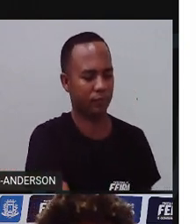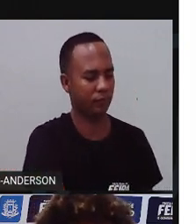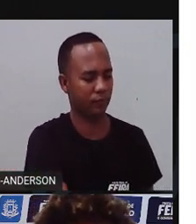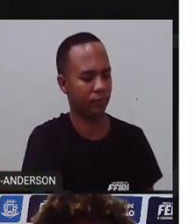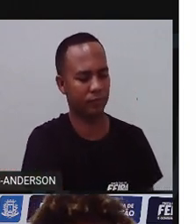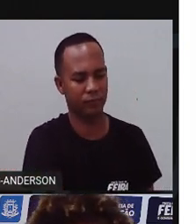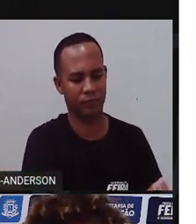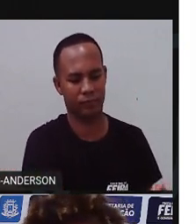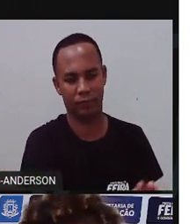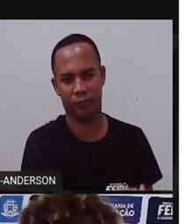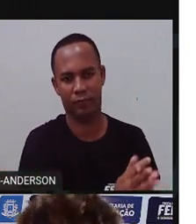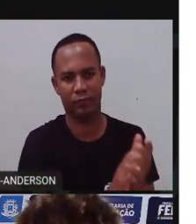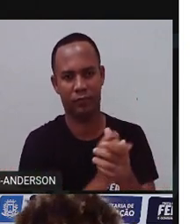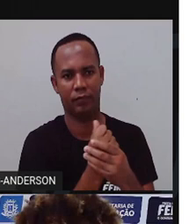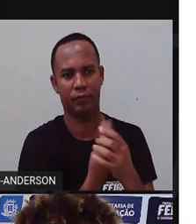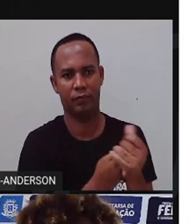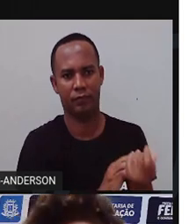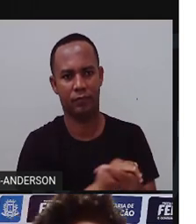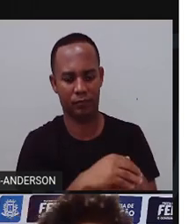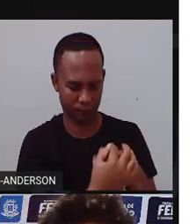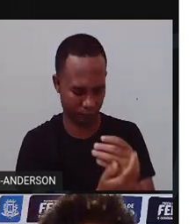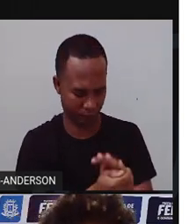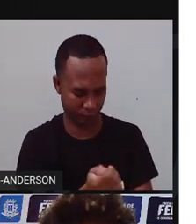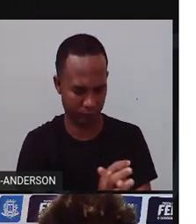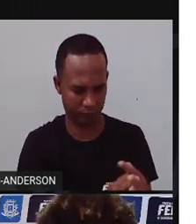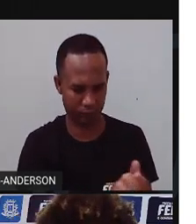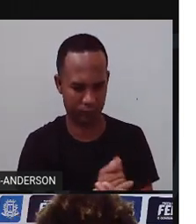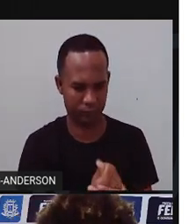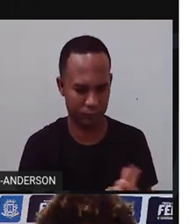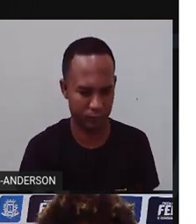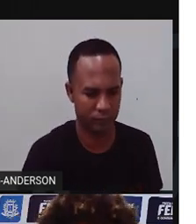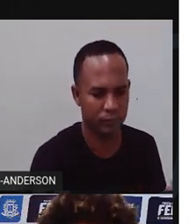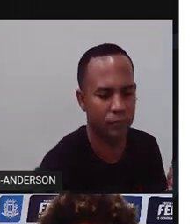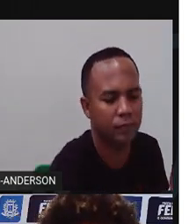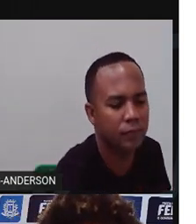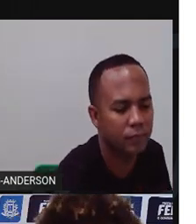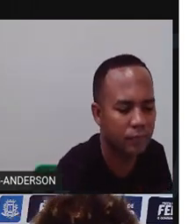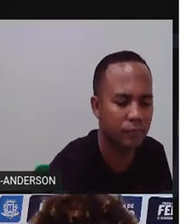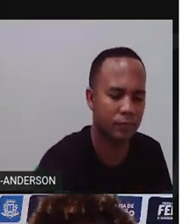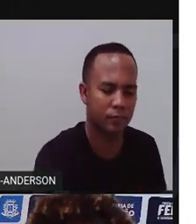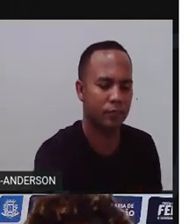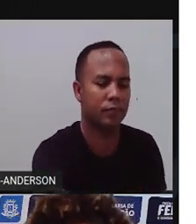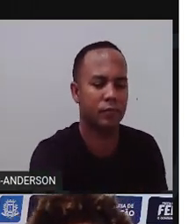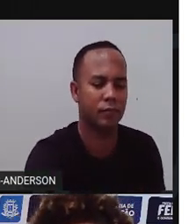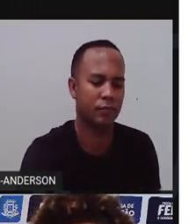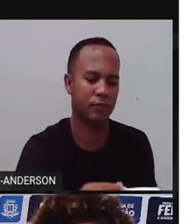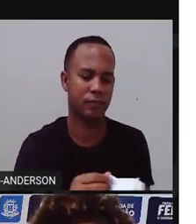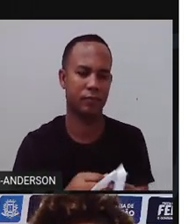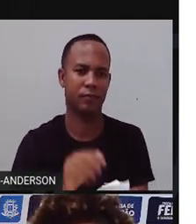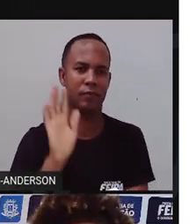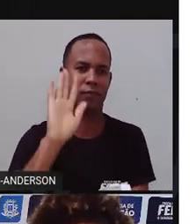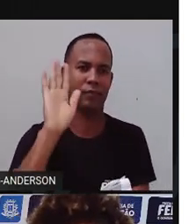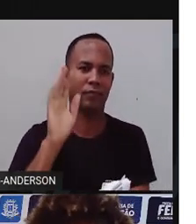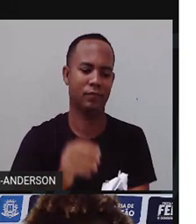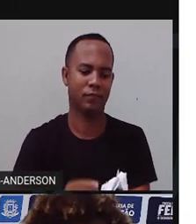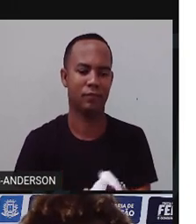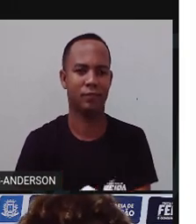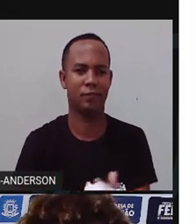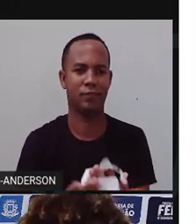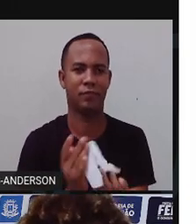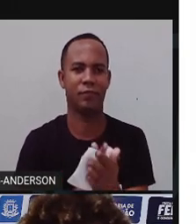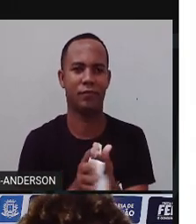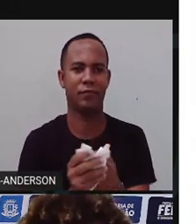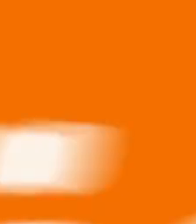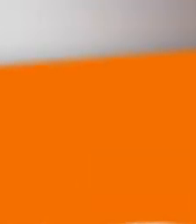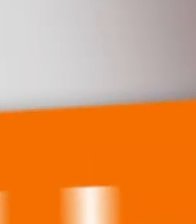Fiquem bem guardadinhos para que em breve a gente possa se encontrar mais uma vez e dar aquele abraço bem apertado. Beijo aí de Pró Maria e de